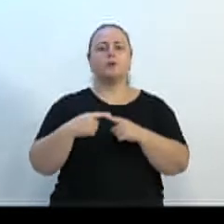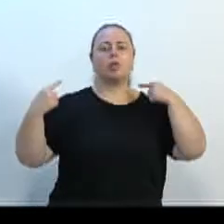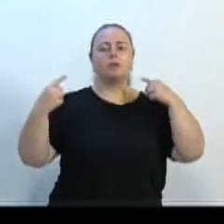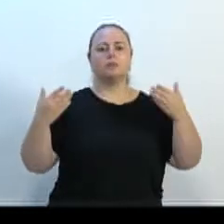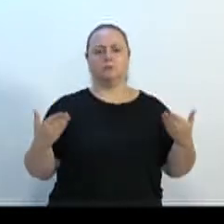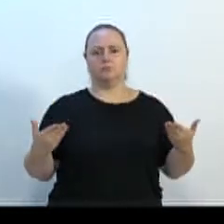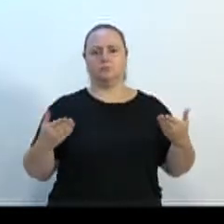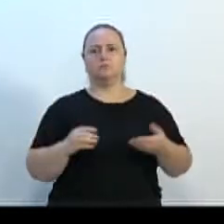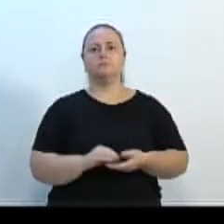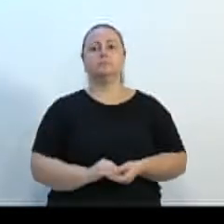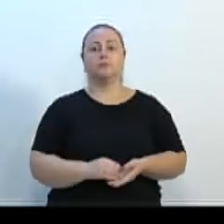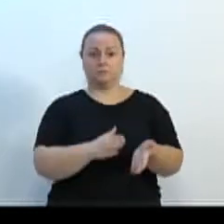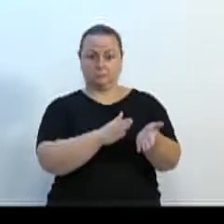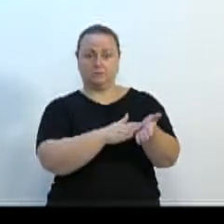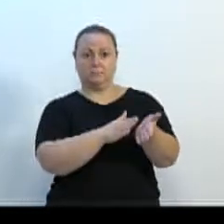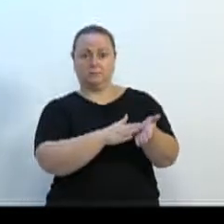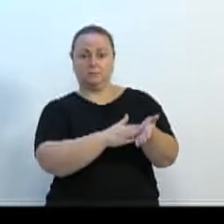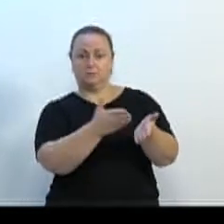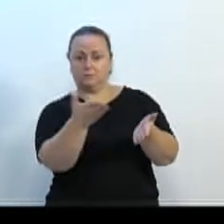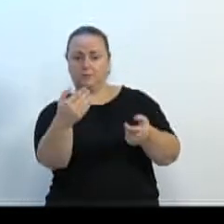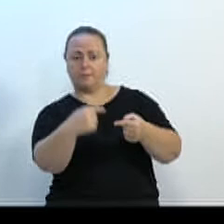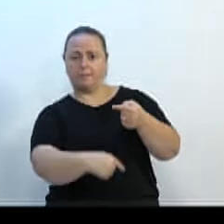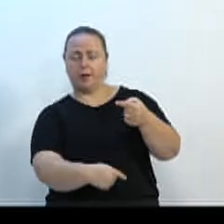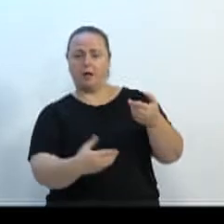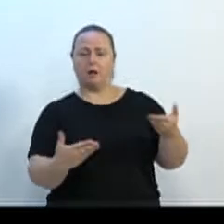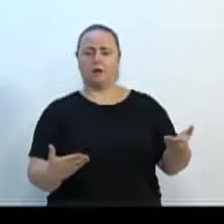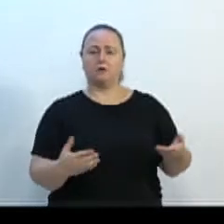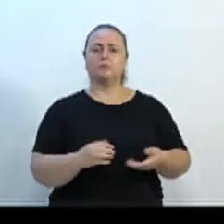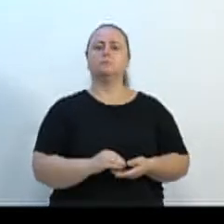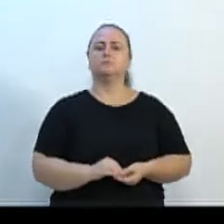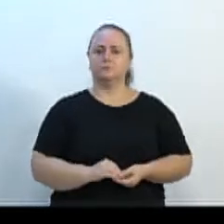Parabéns. Contra. E essa mulher agora que foi,